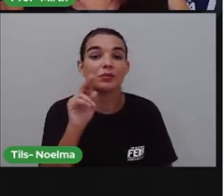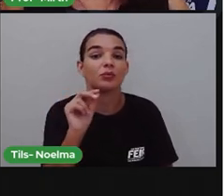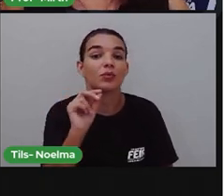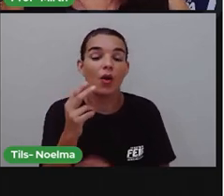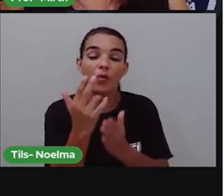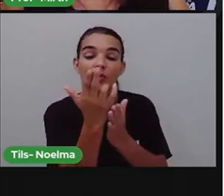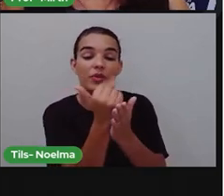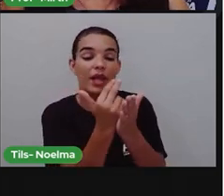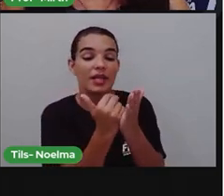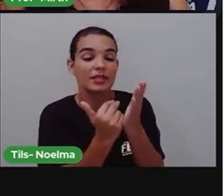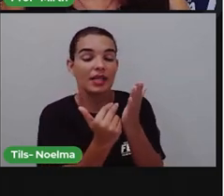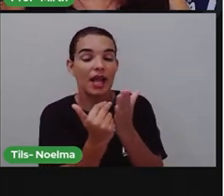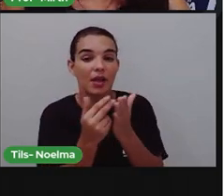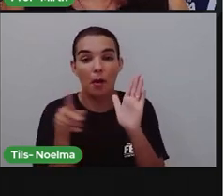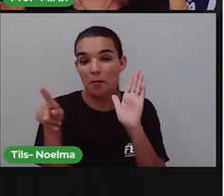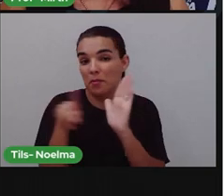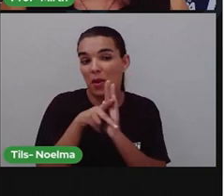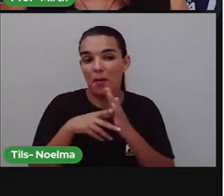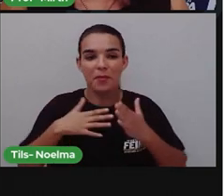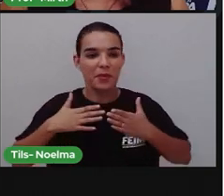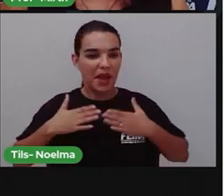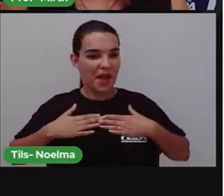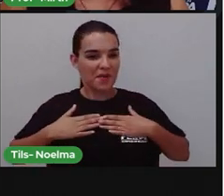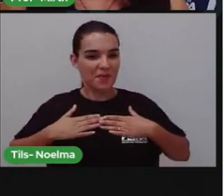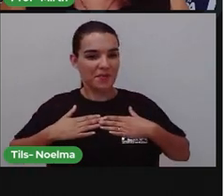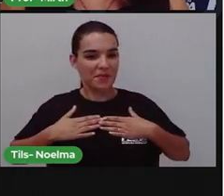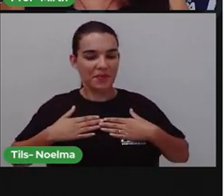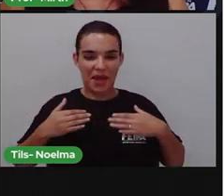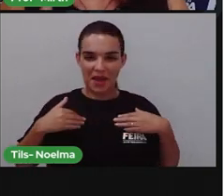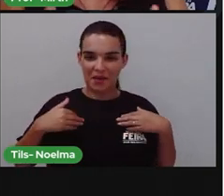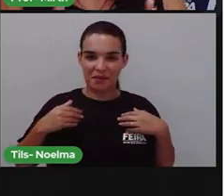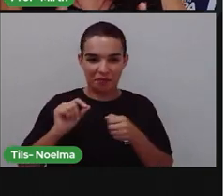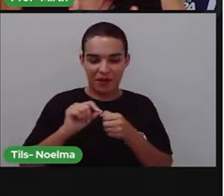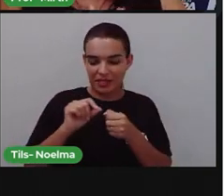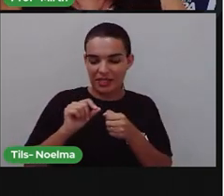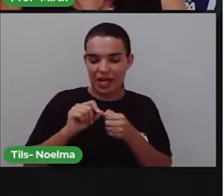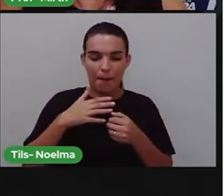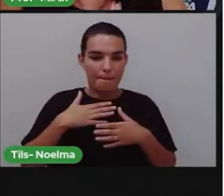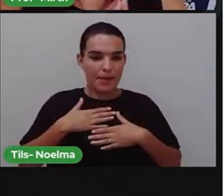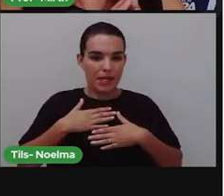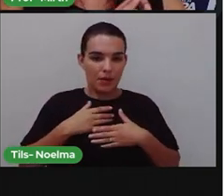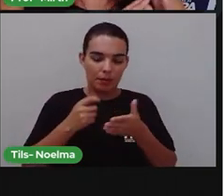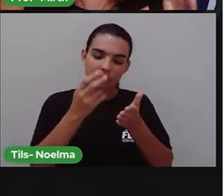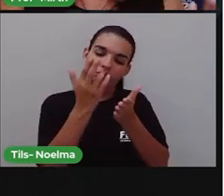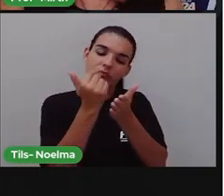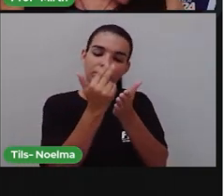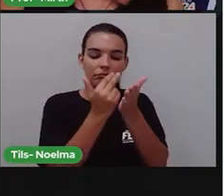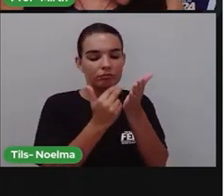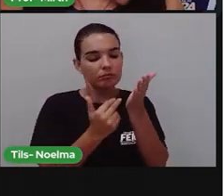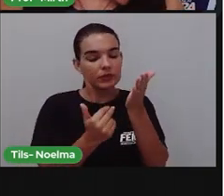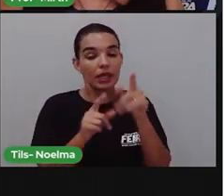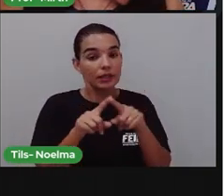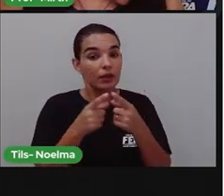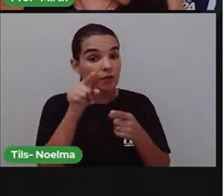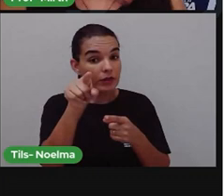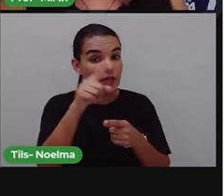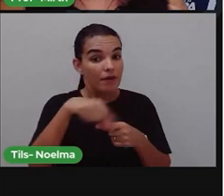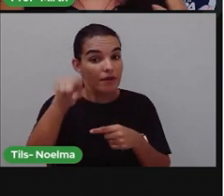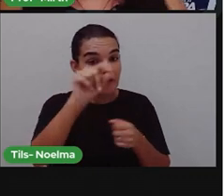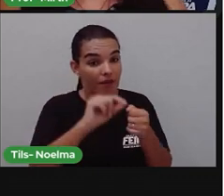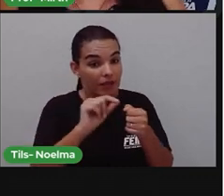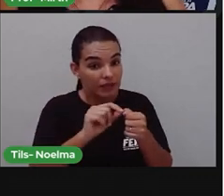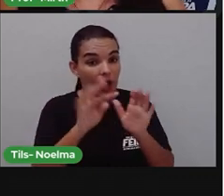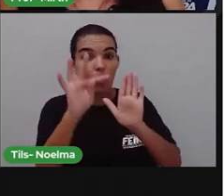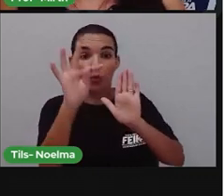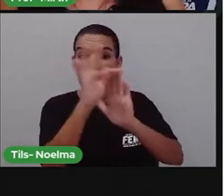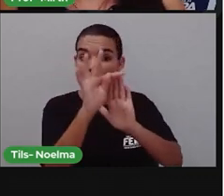o autorretrato é um desenho que é feito de si mesma. Então, vão fazer uma autobiografia, que vocês